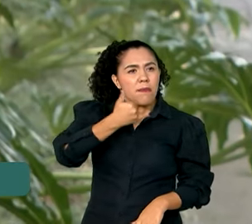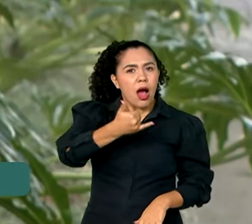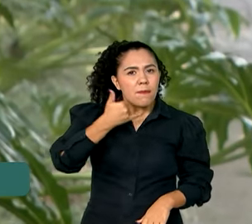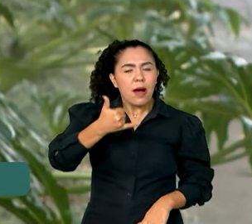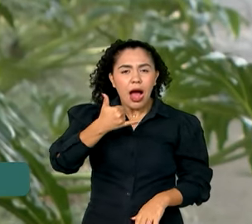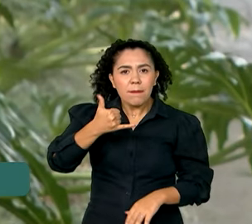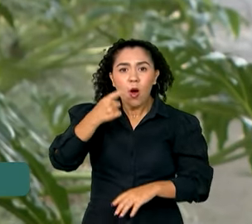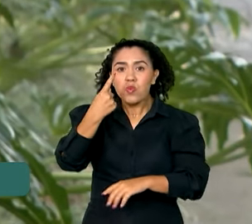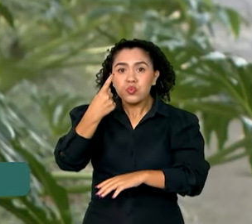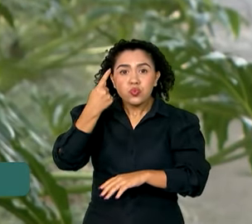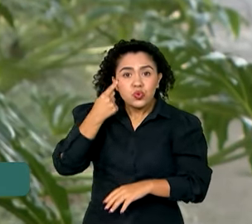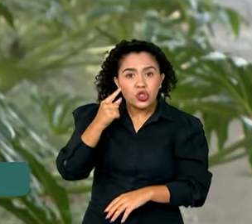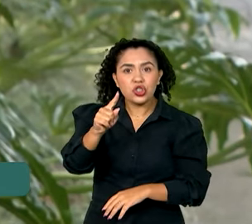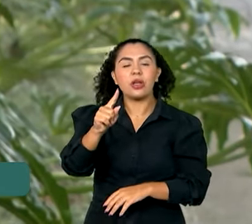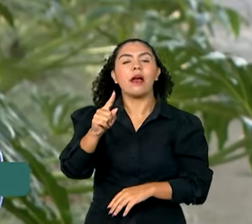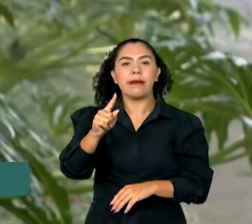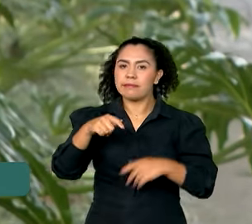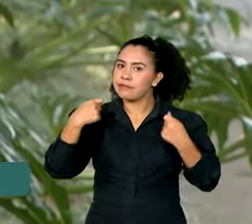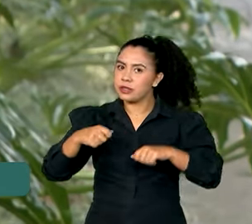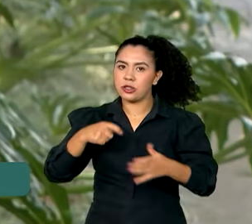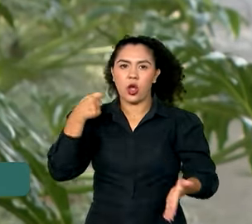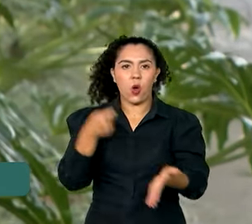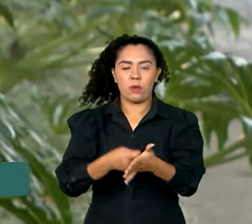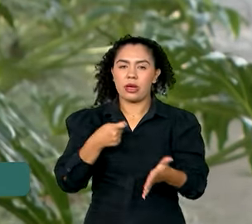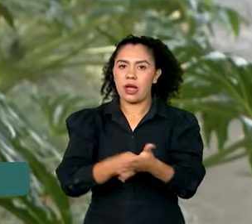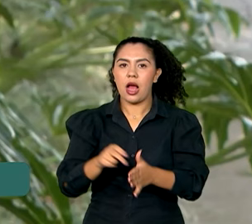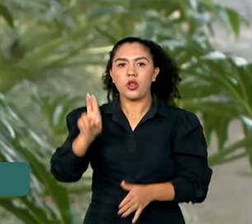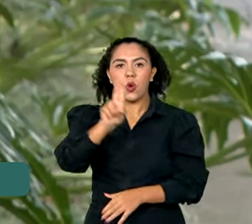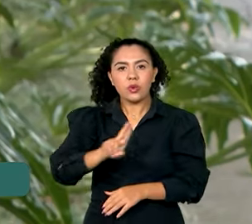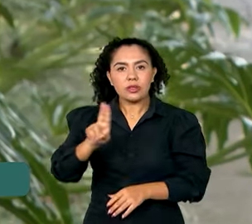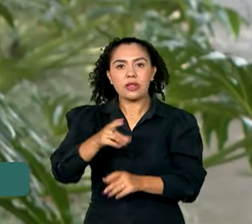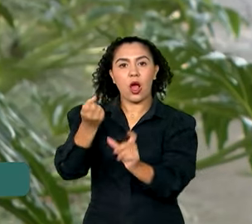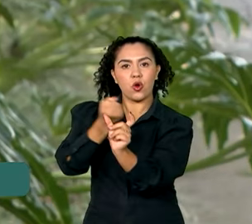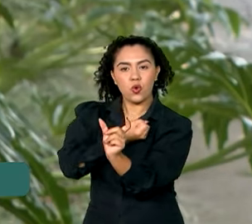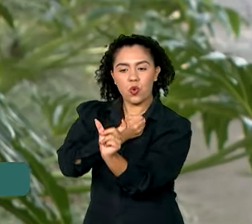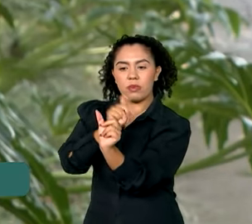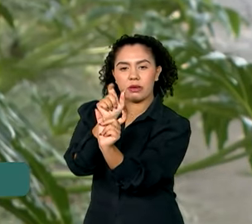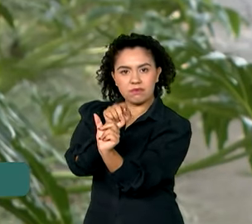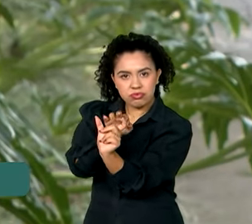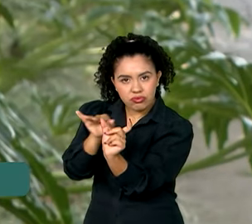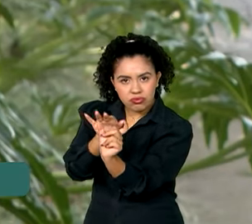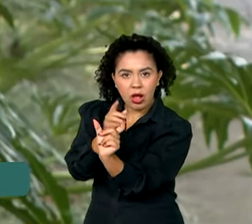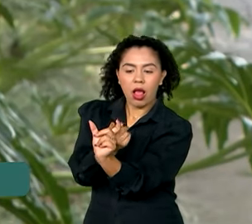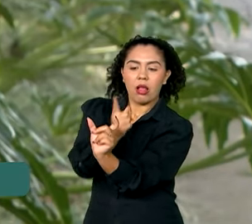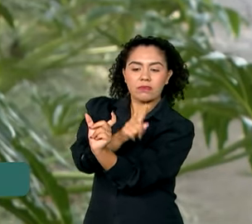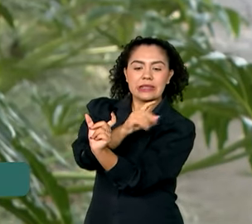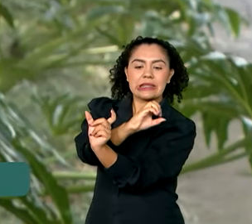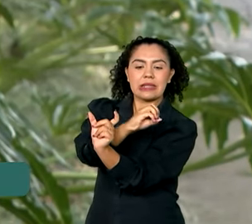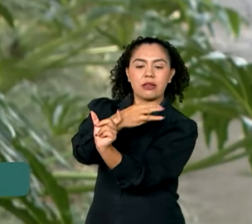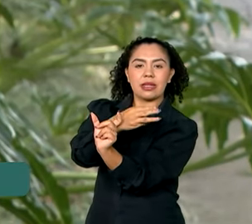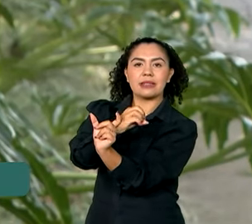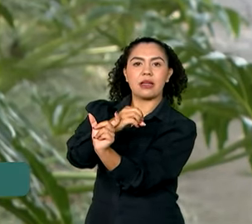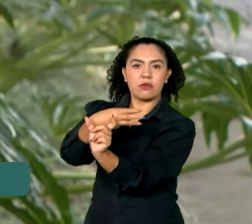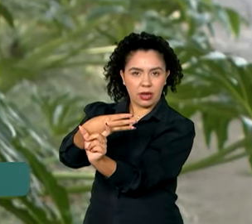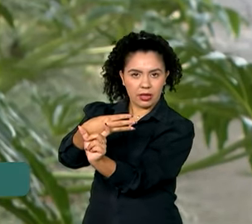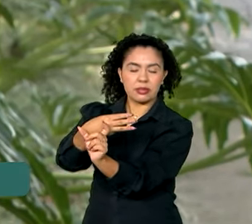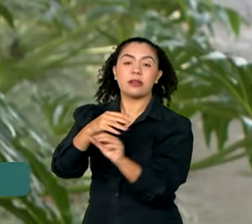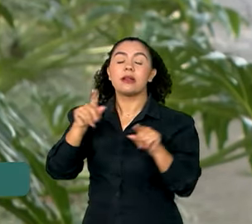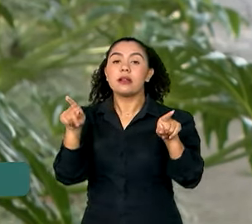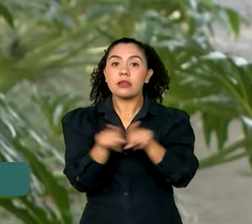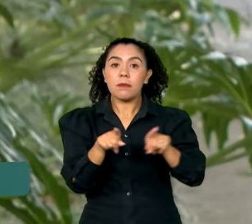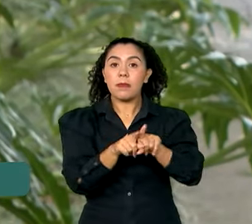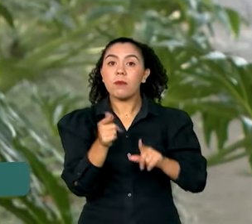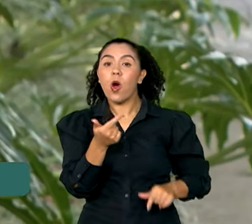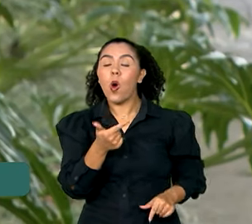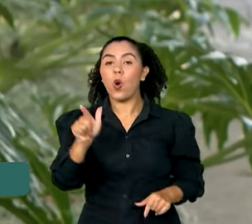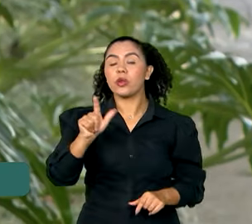a adotar esse prefixo. Então, outras empresas vão entrar nessa lista. Uma opção também que as empresas